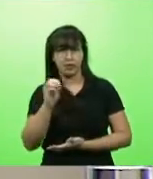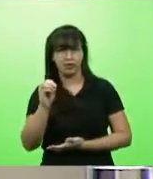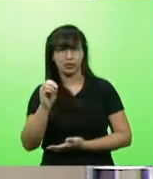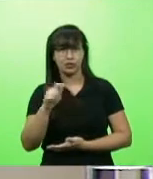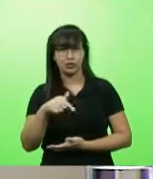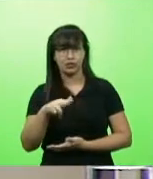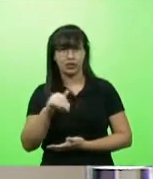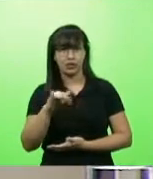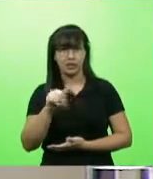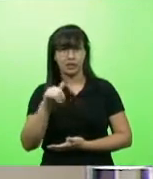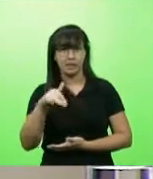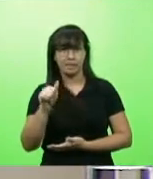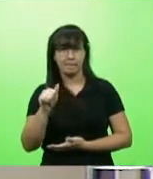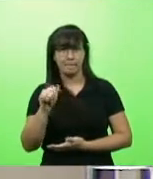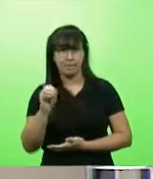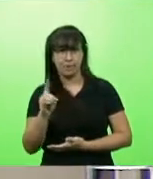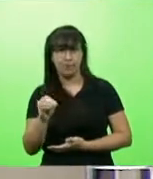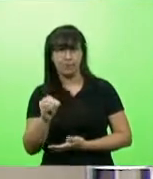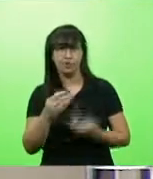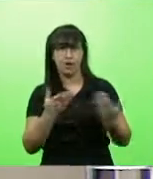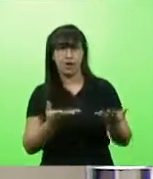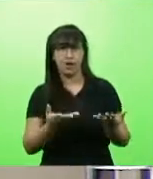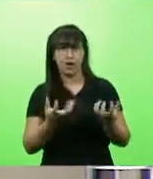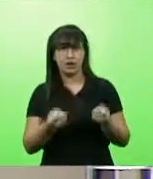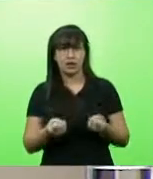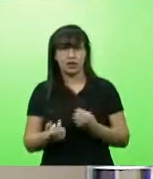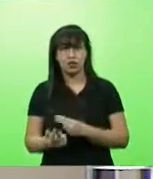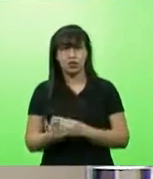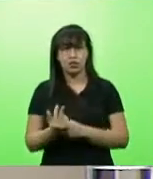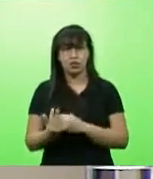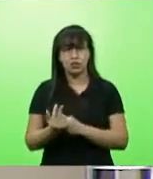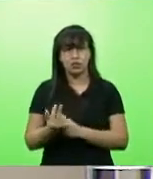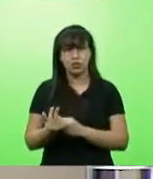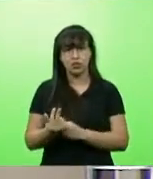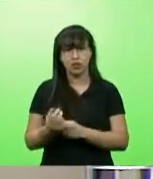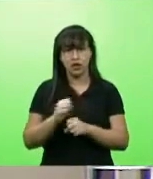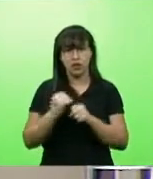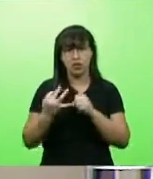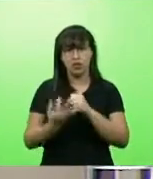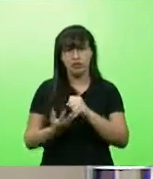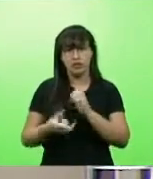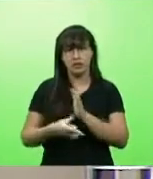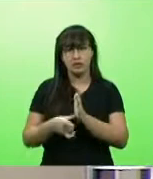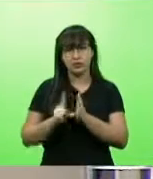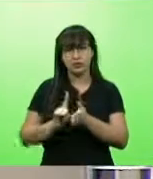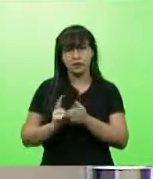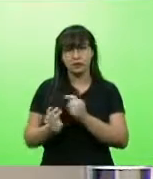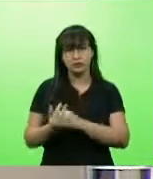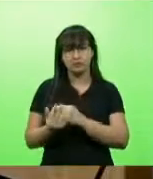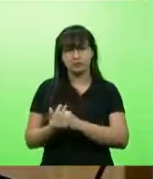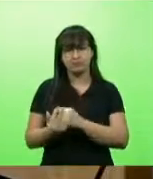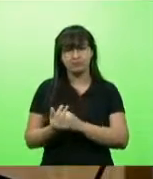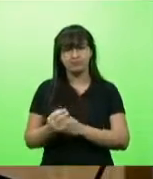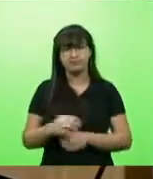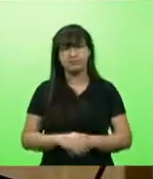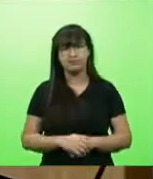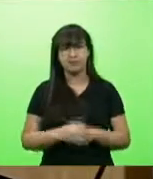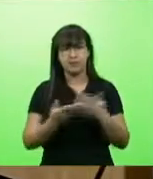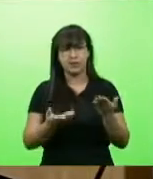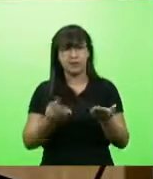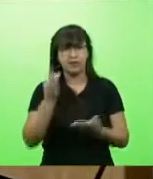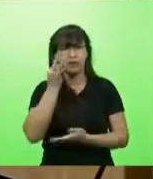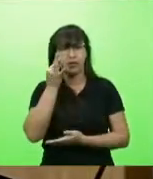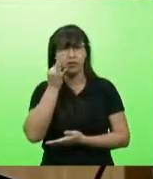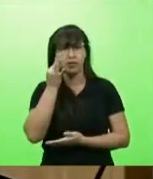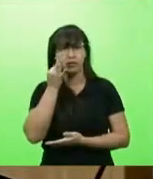o tratamento precoce contra a Covid-19. Em discussão. Senhor presidente. Com a palavra, deputado Fabiano da Luz. É muito curioso nós